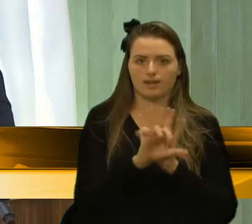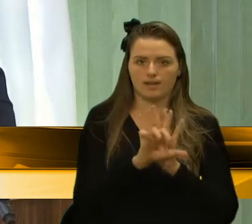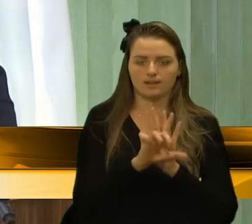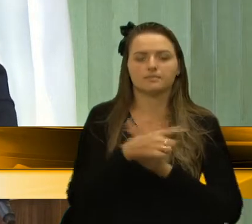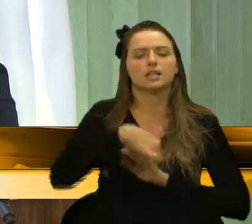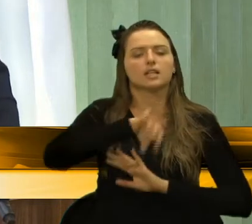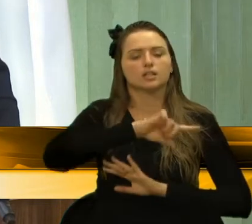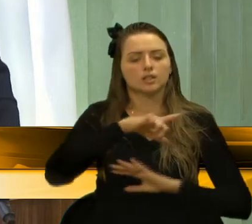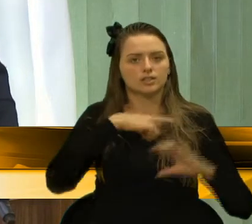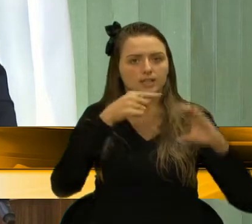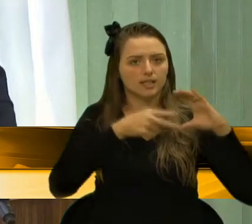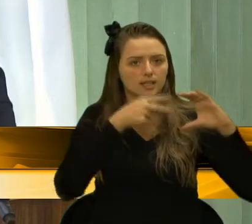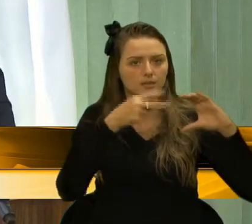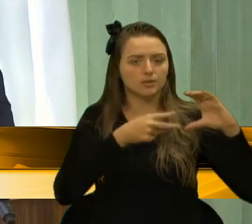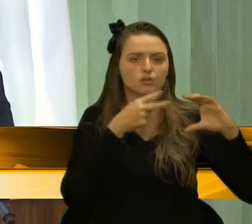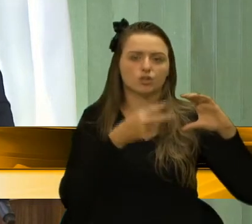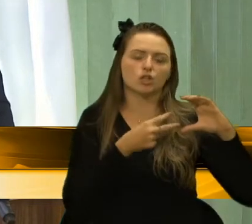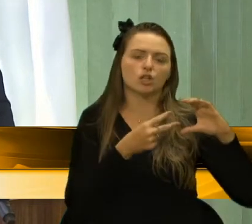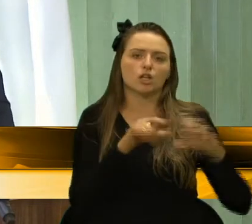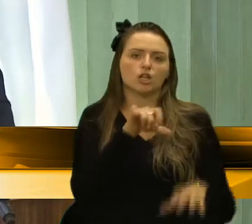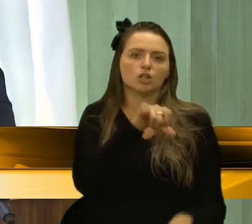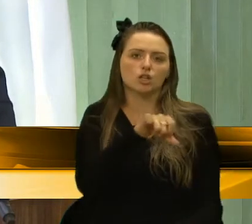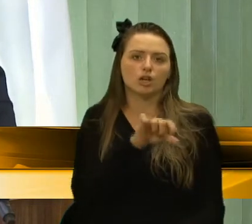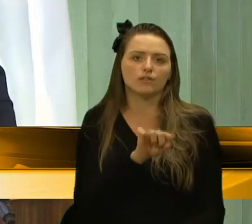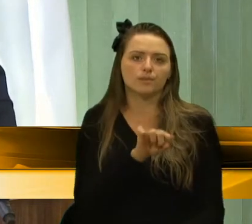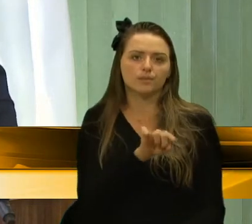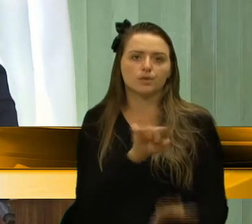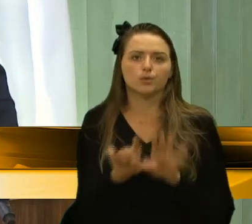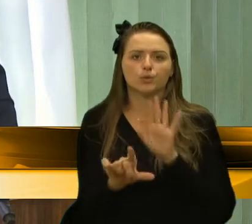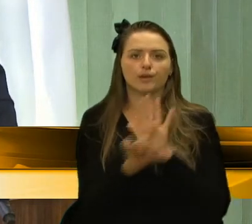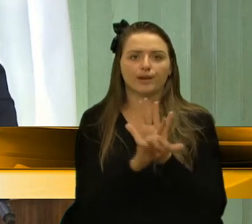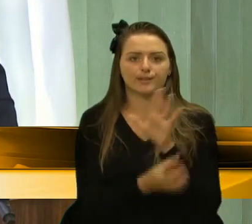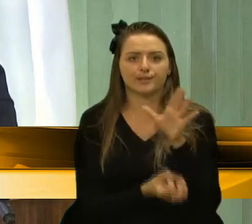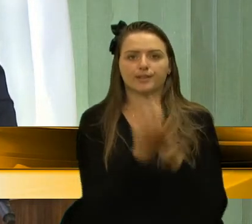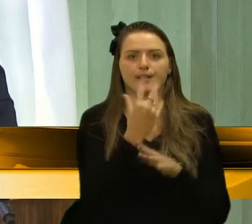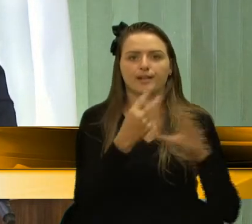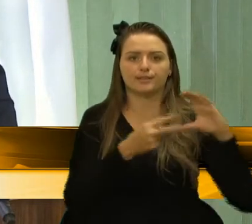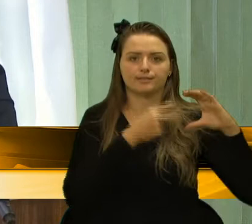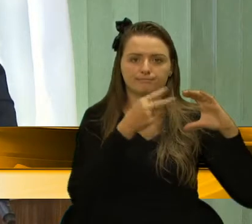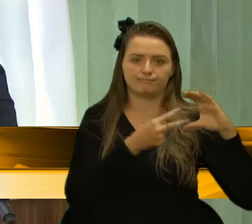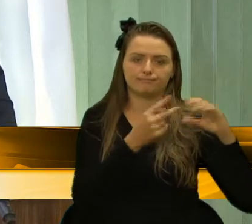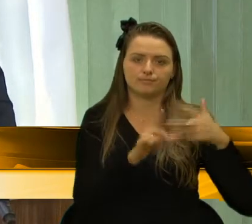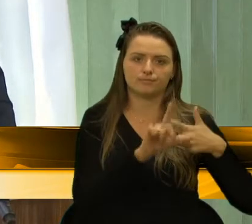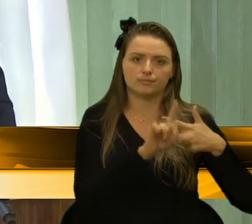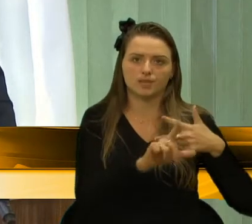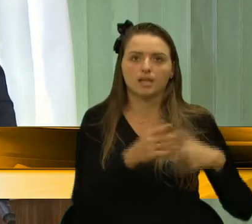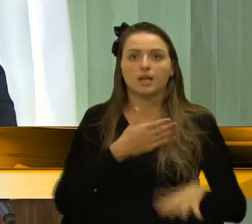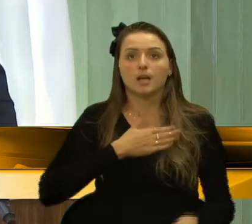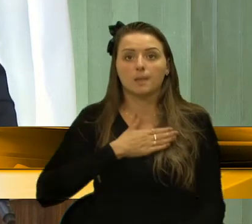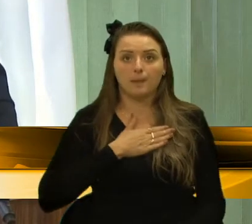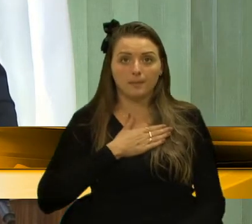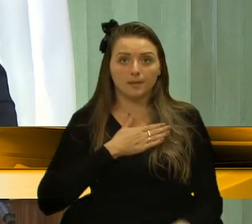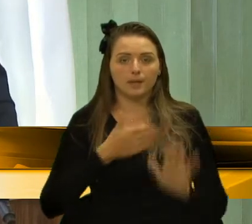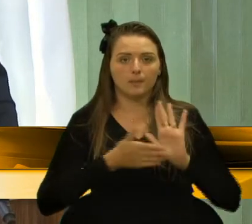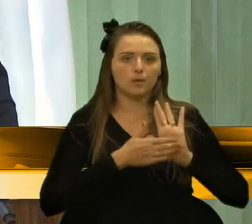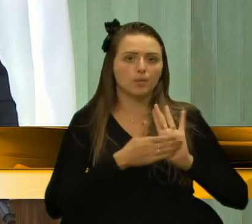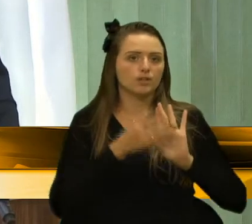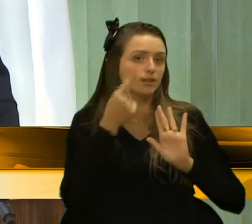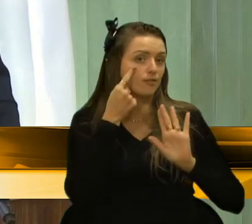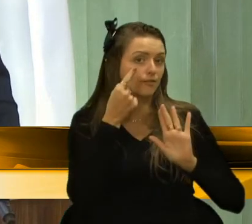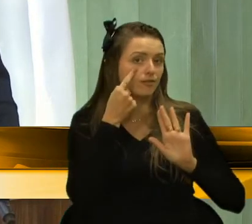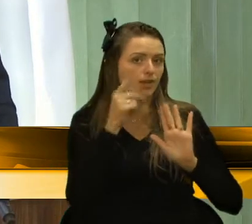Câmara de Vereadores, no município de Caxias do Sul, em torno de 9 mil leis. A minha proposta era rever as leis anteriores,